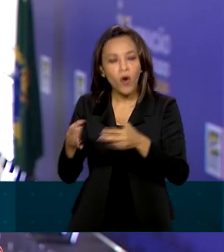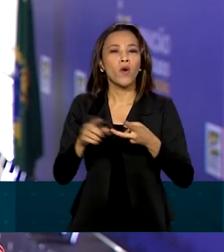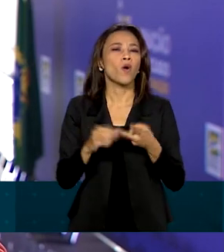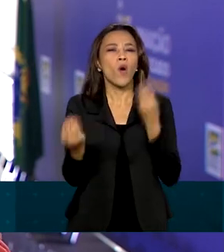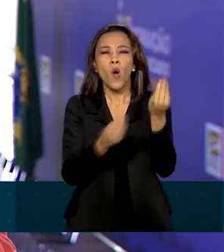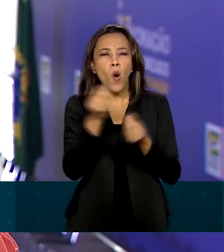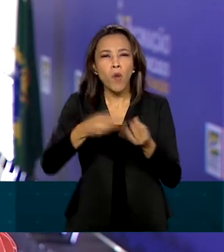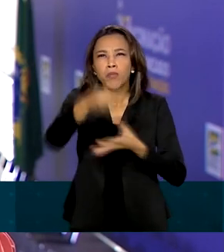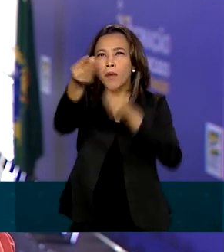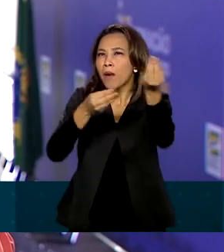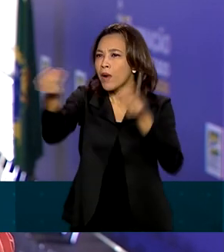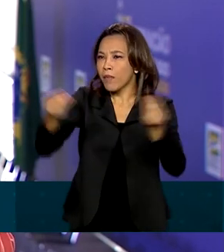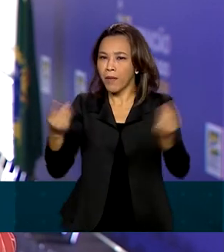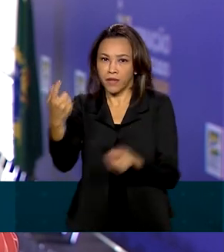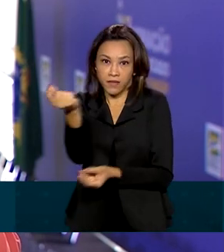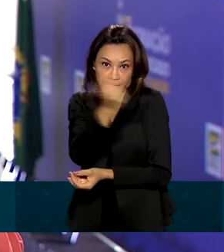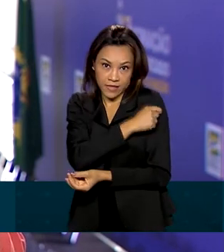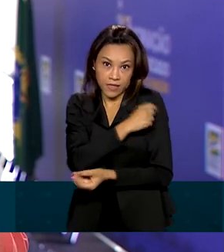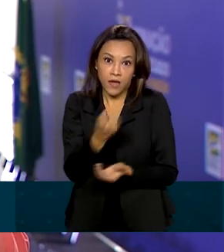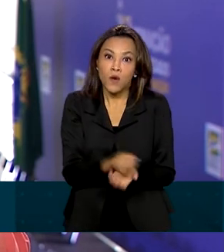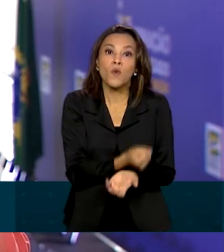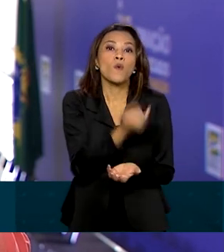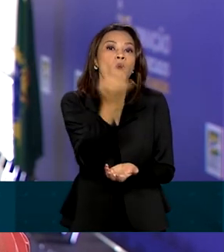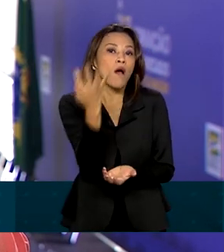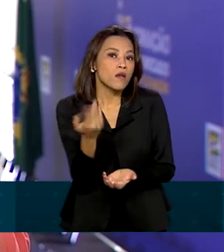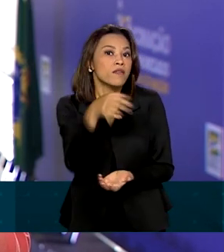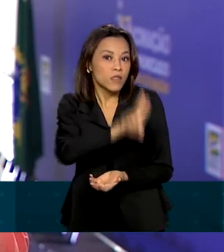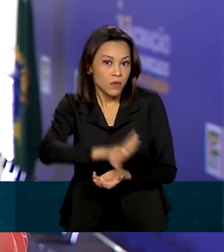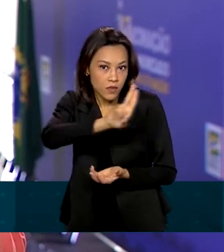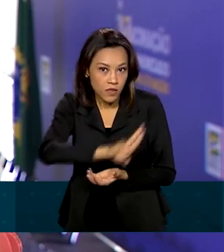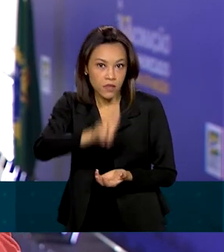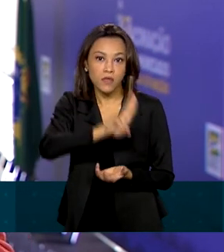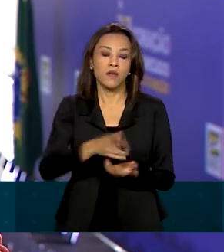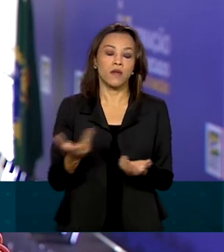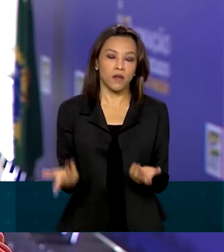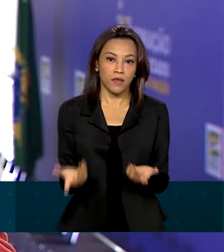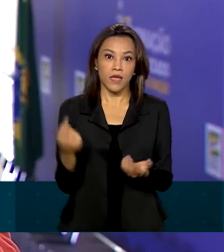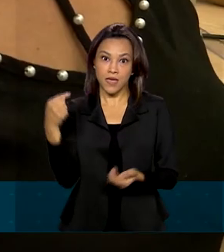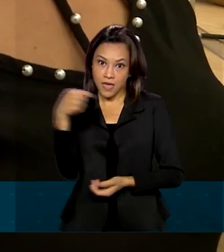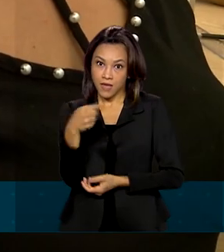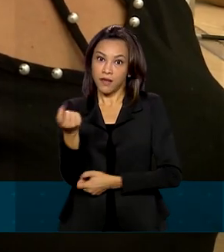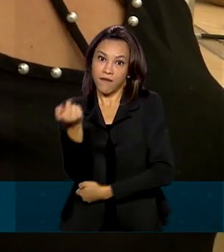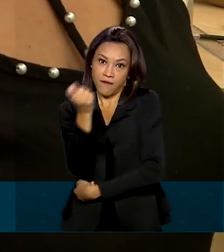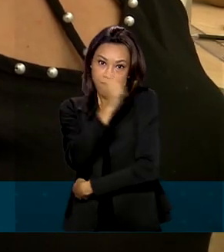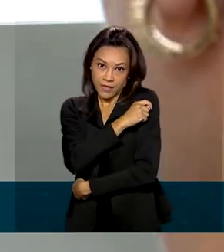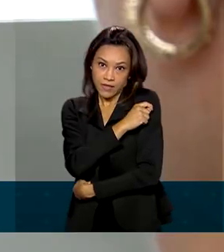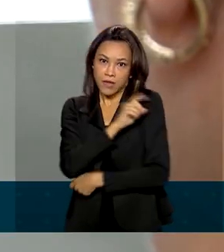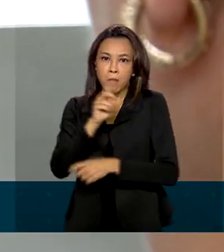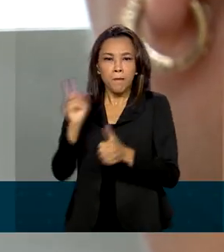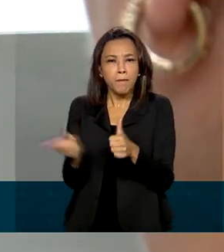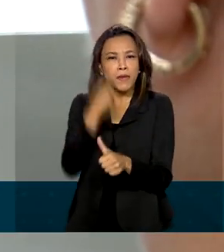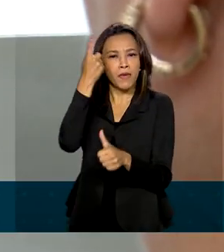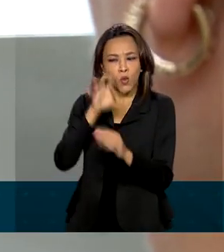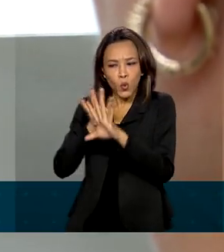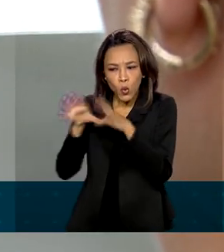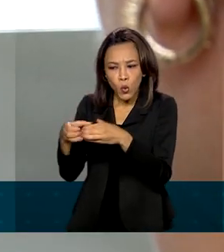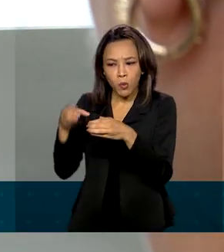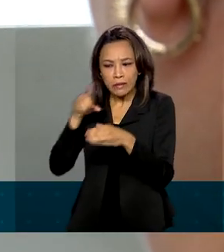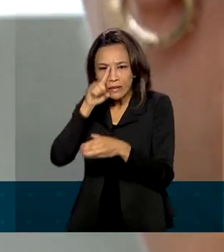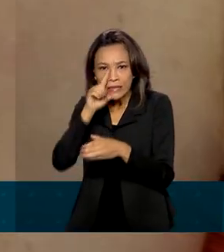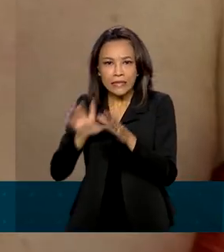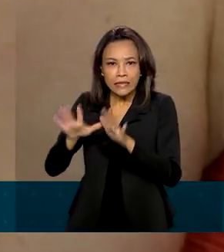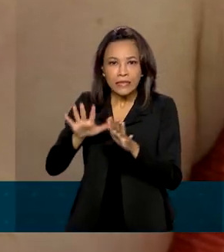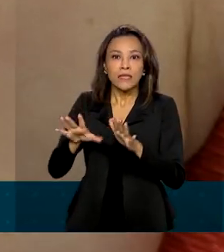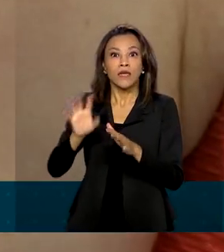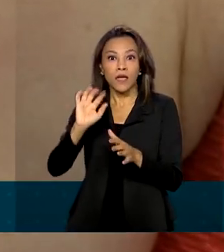essa distribuição, quais as vacinas que vão ser utilizadas. E que essa vacinação vai começar pelos grupos de risco. A primeira fase